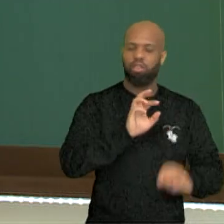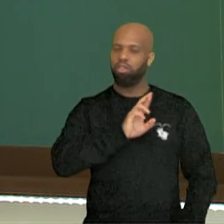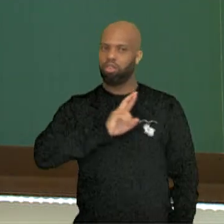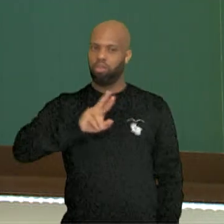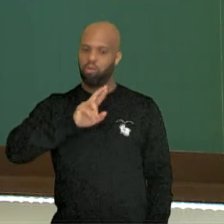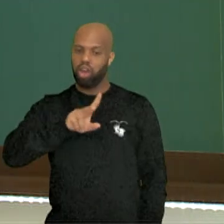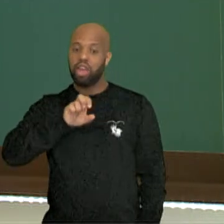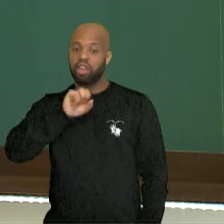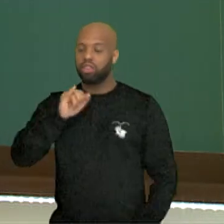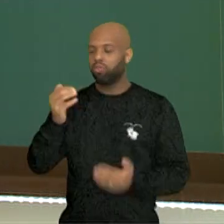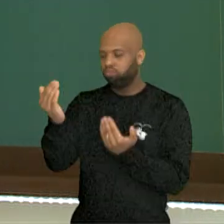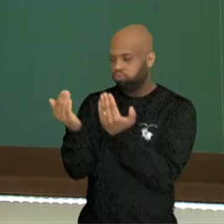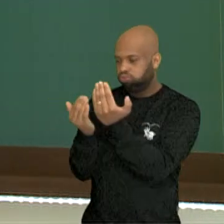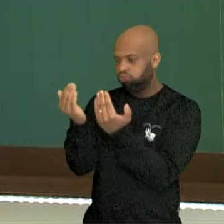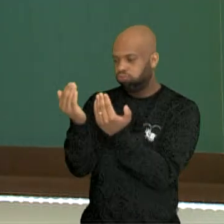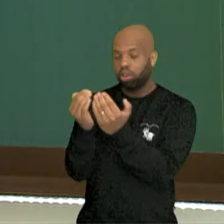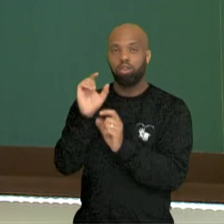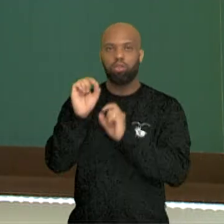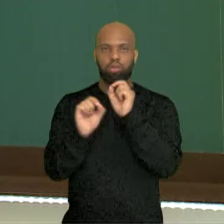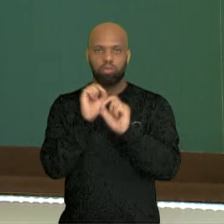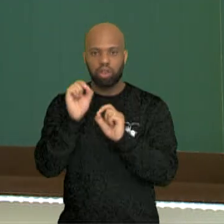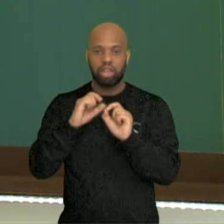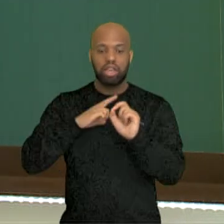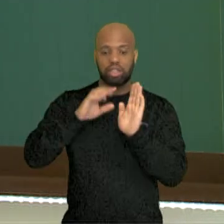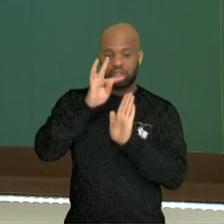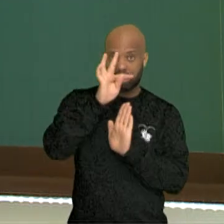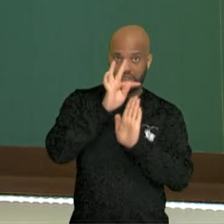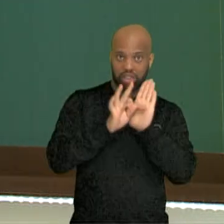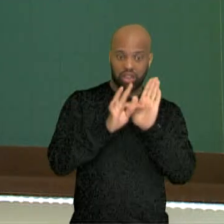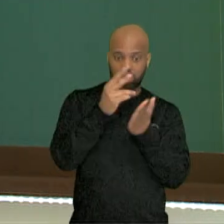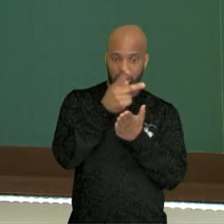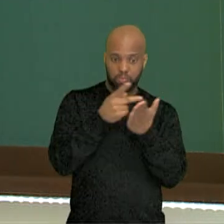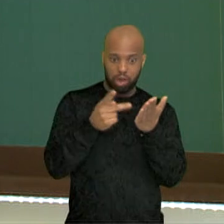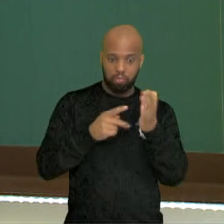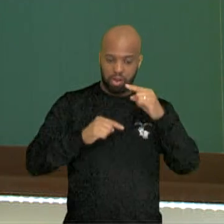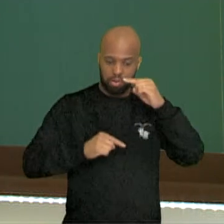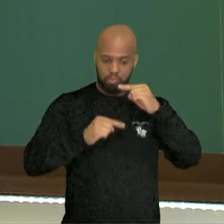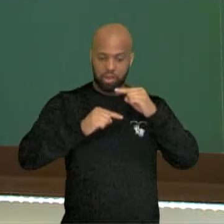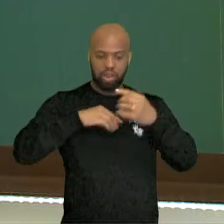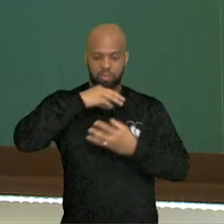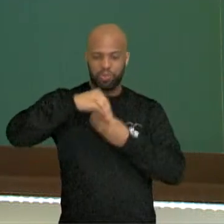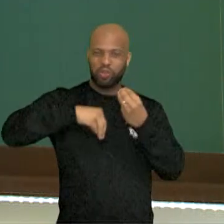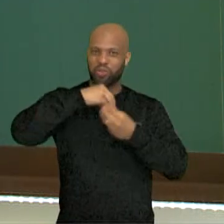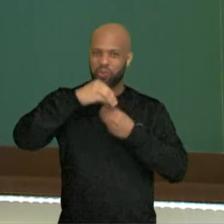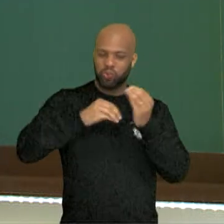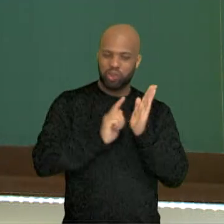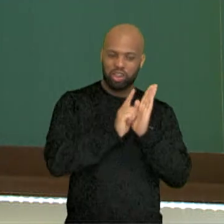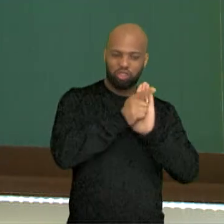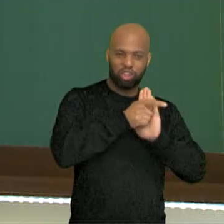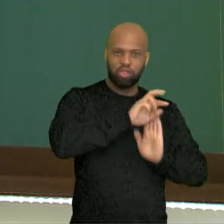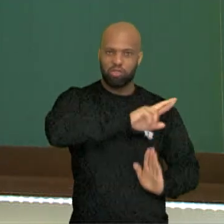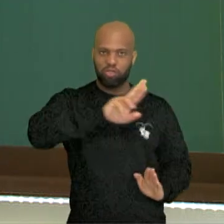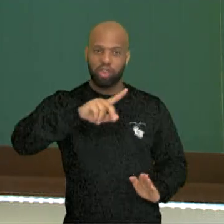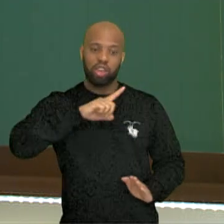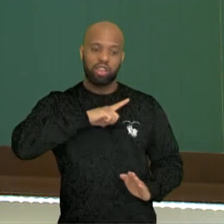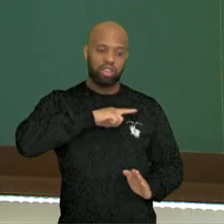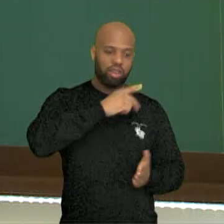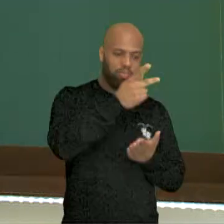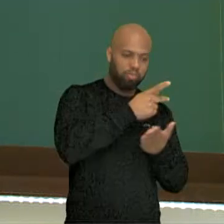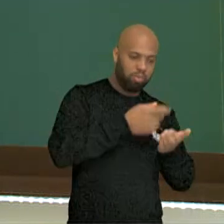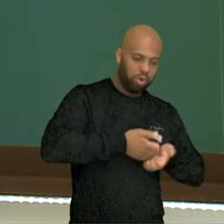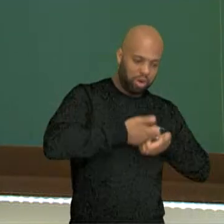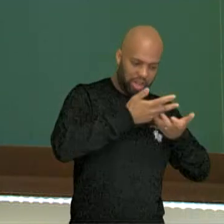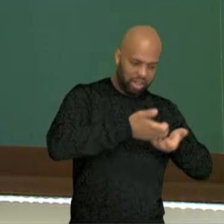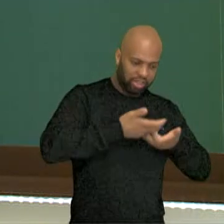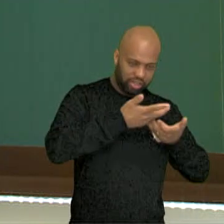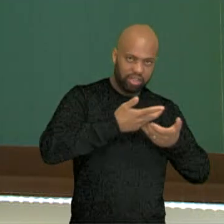eu diria que classificado poético é uma mistura de um pouco de cada gênero textual, um pouco do gênero poema, um pouco